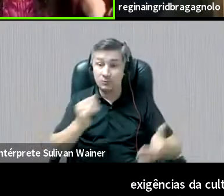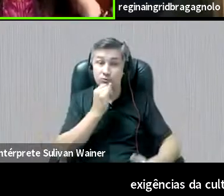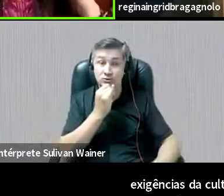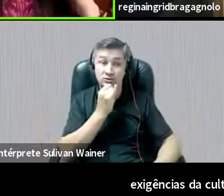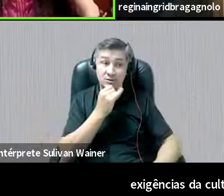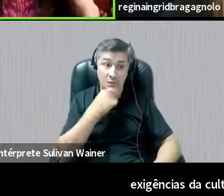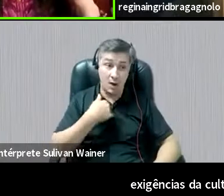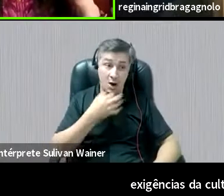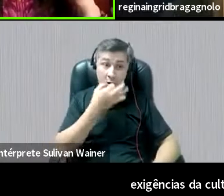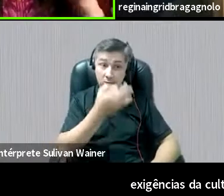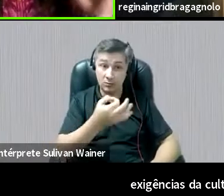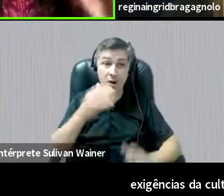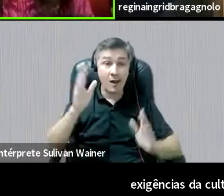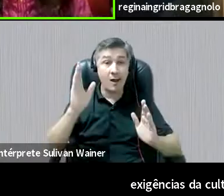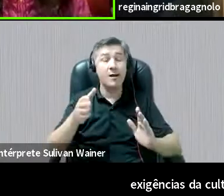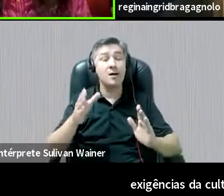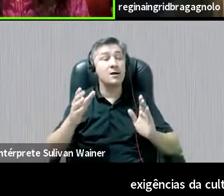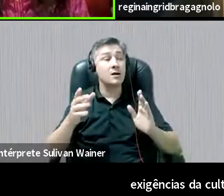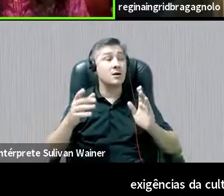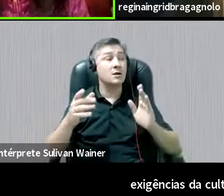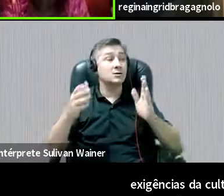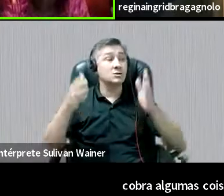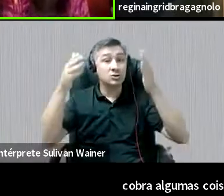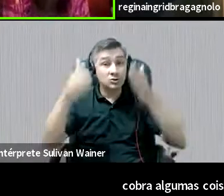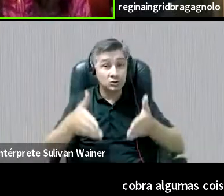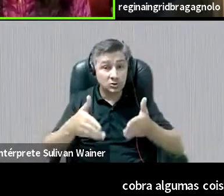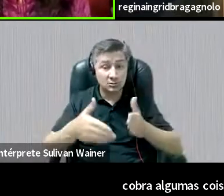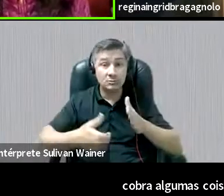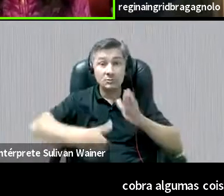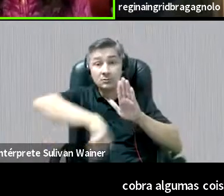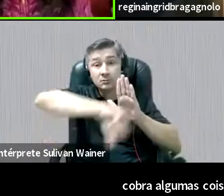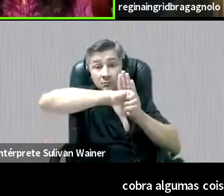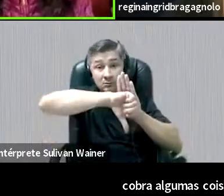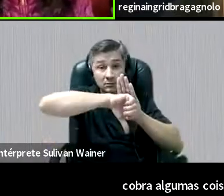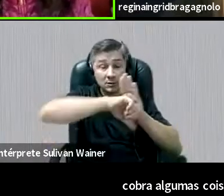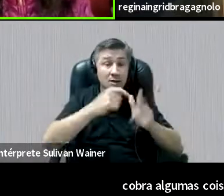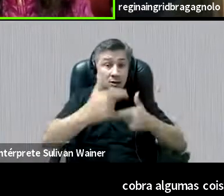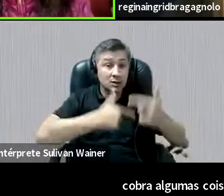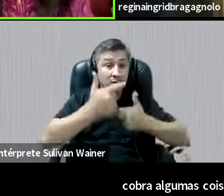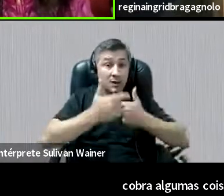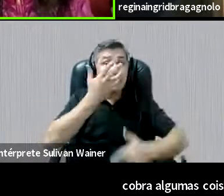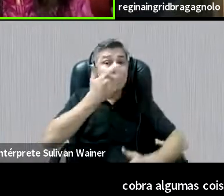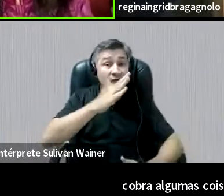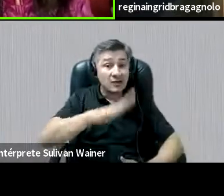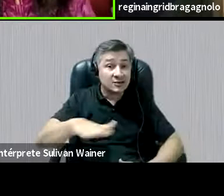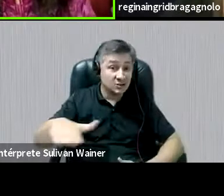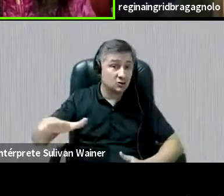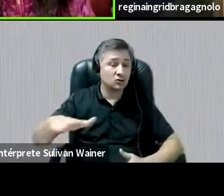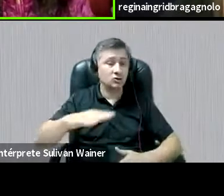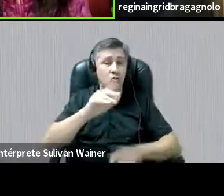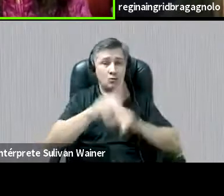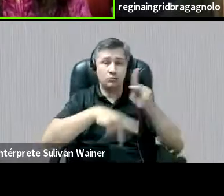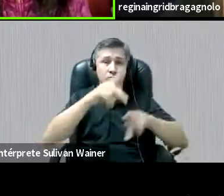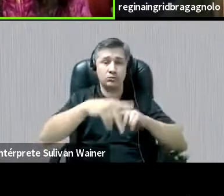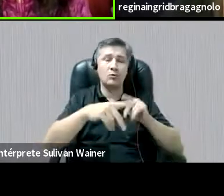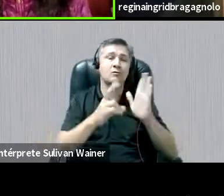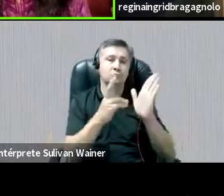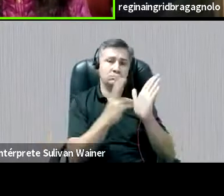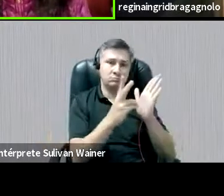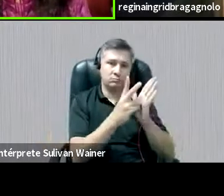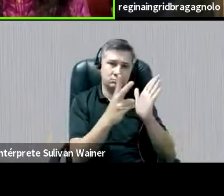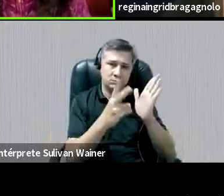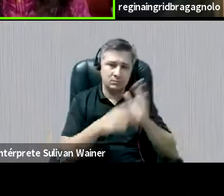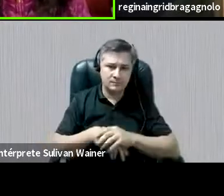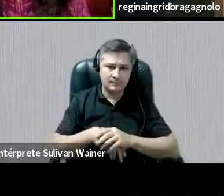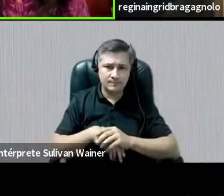citar é a chegada, né? Da criminalização do trabalho infantil entre os povos indígenas, né? Essa